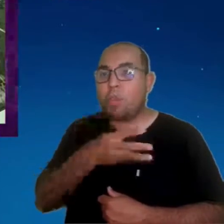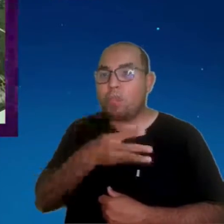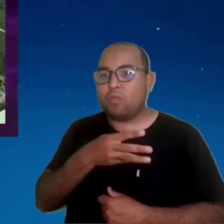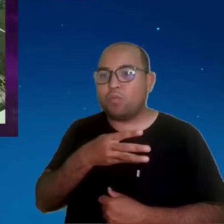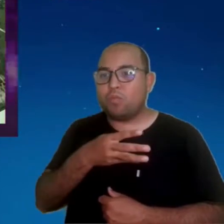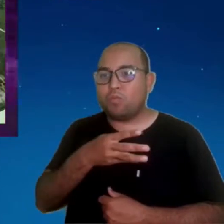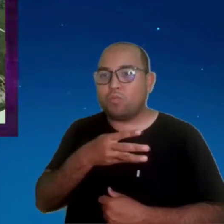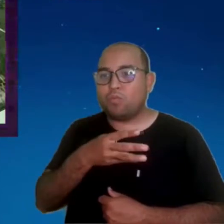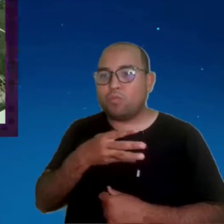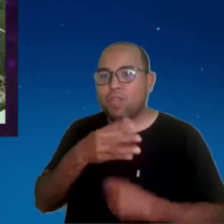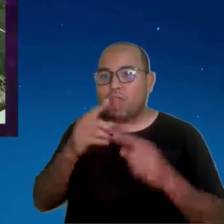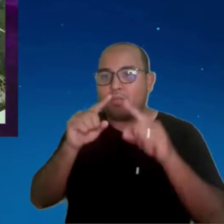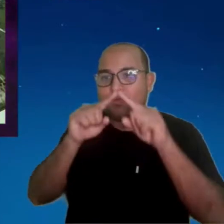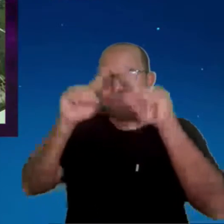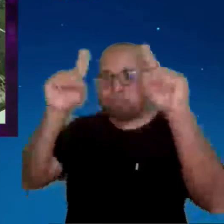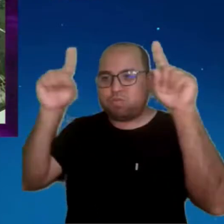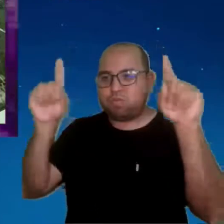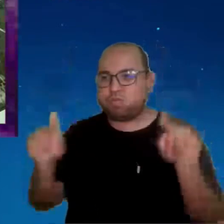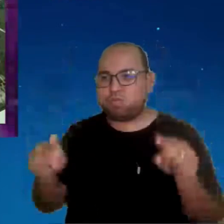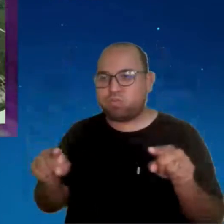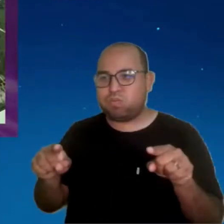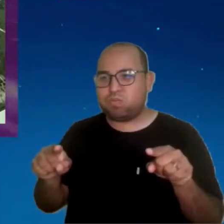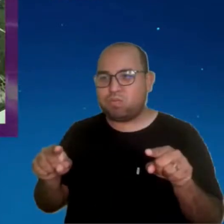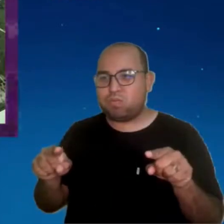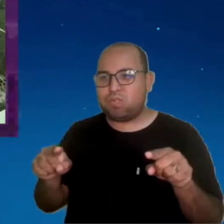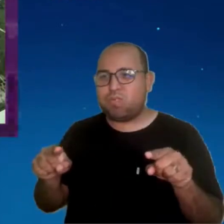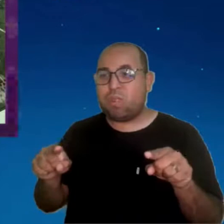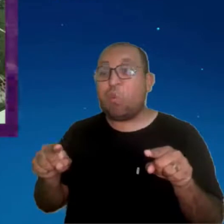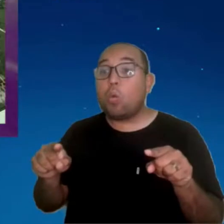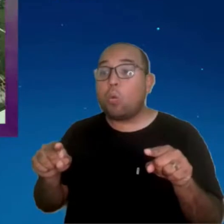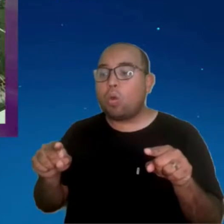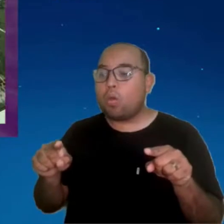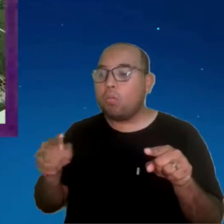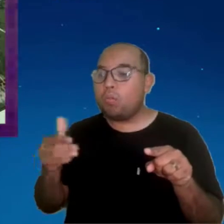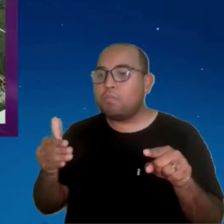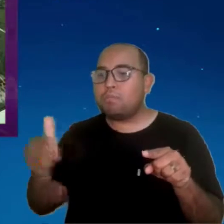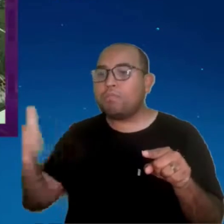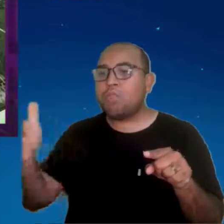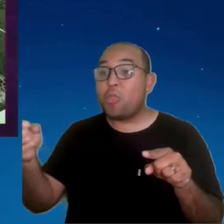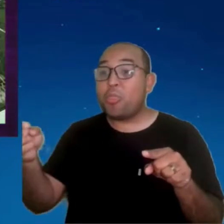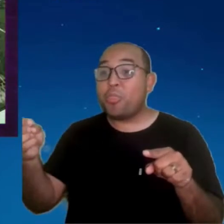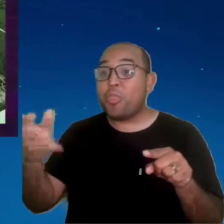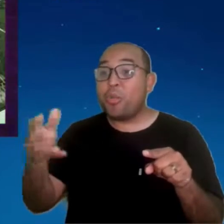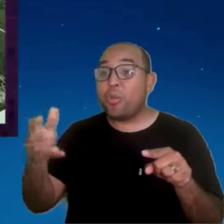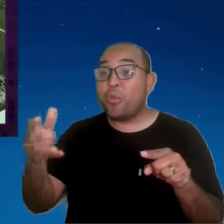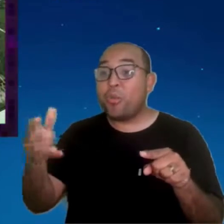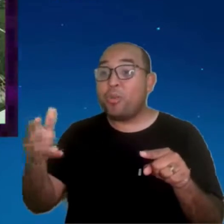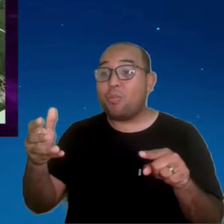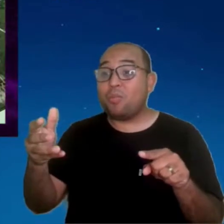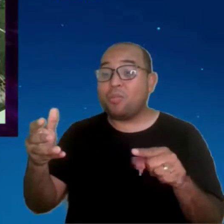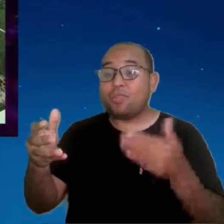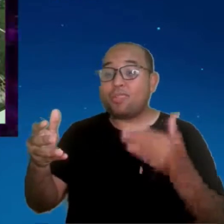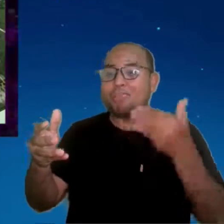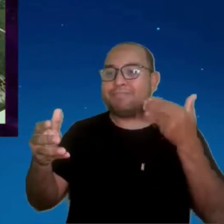cidade porque é onde realmente divide o que é o velho Dubai e a nova Dubai. E quando você entra aqui